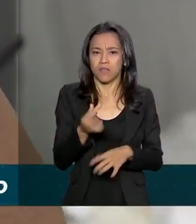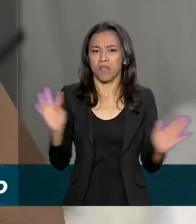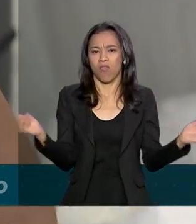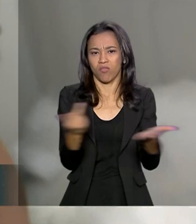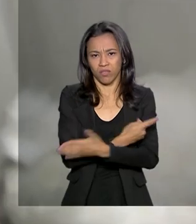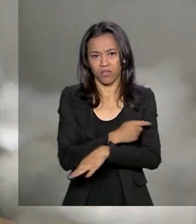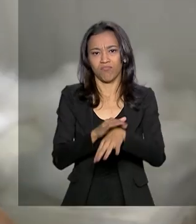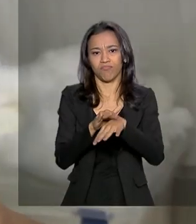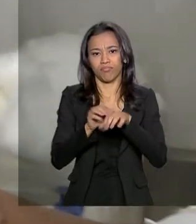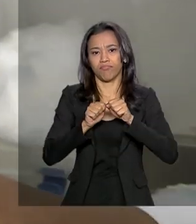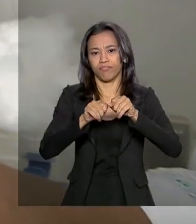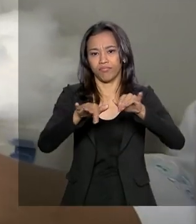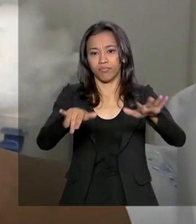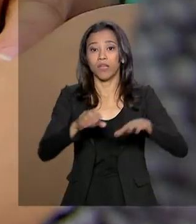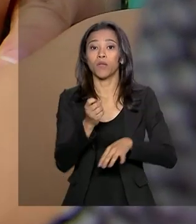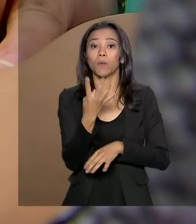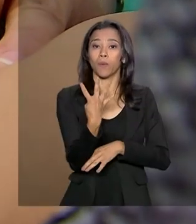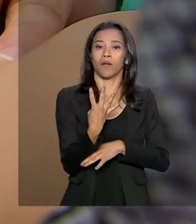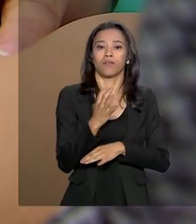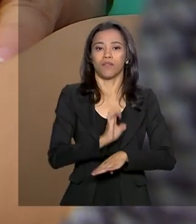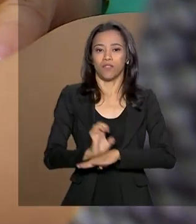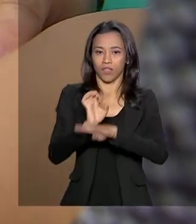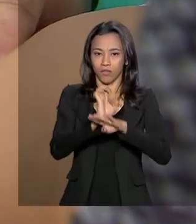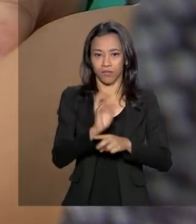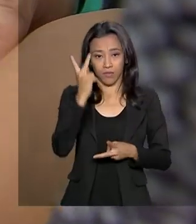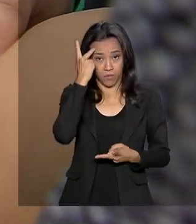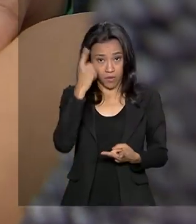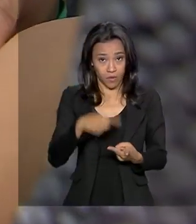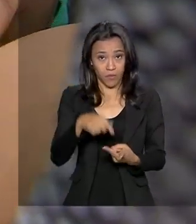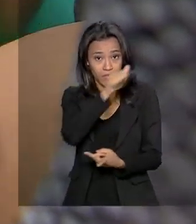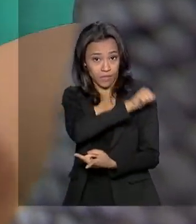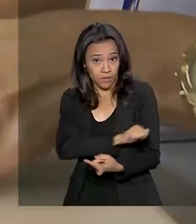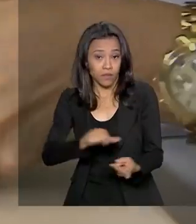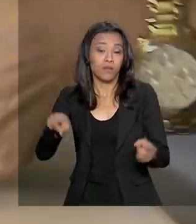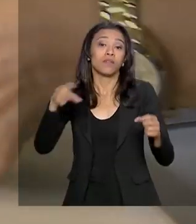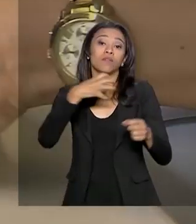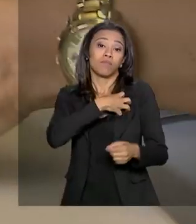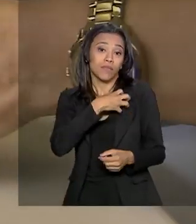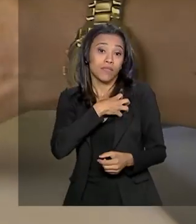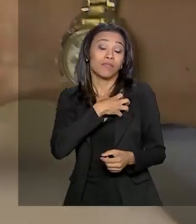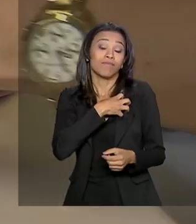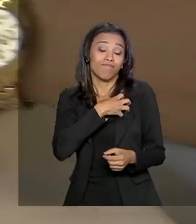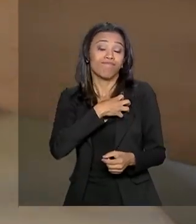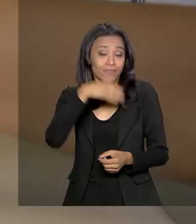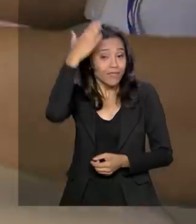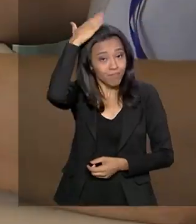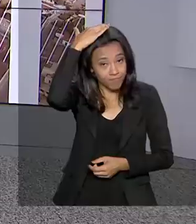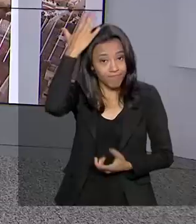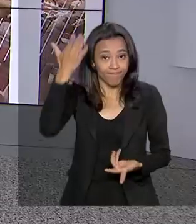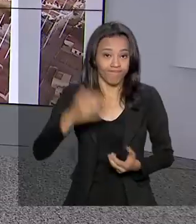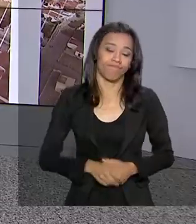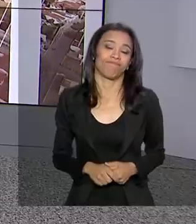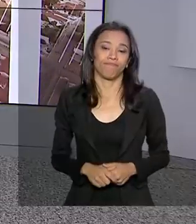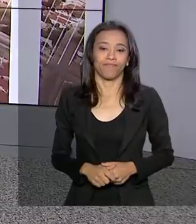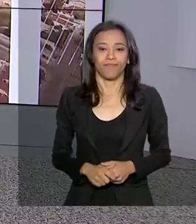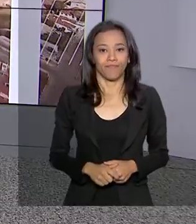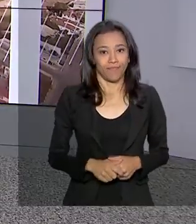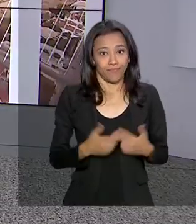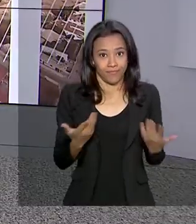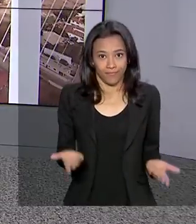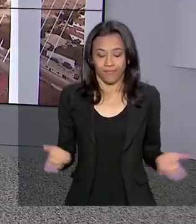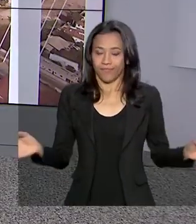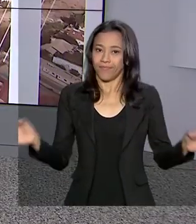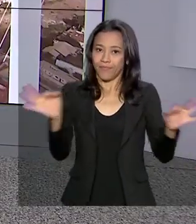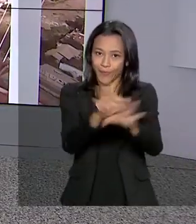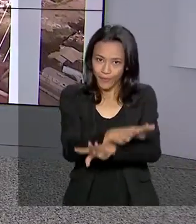foram registrados em quatro estados. São Paulo, Rio de Janeiro, Bahia e Paraná. O Brasil em